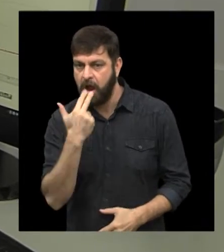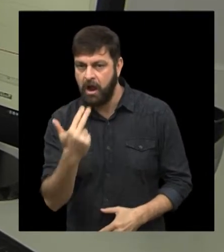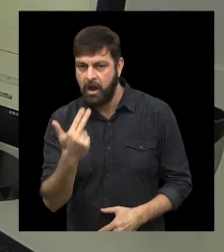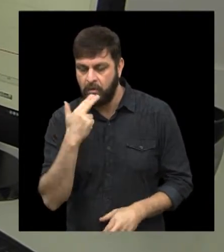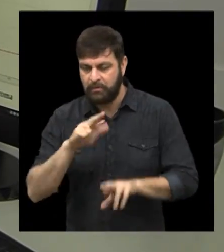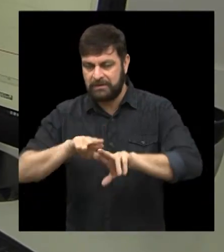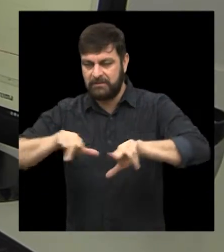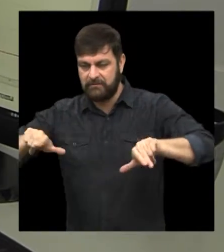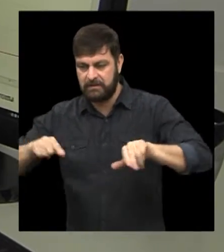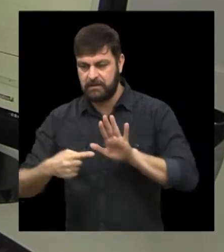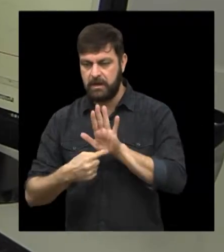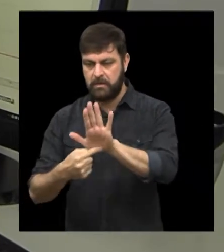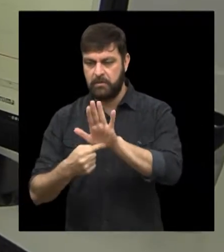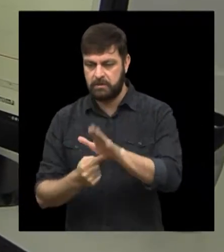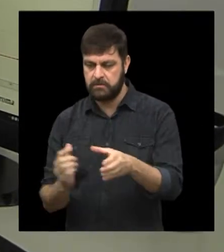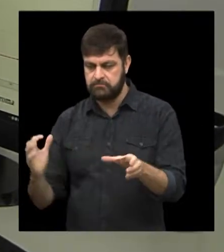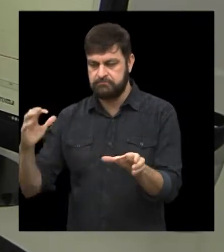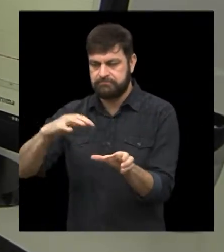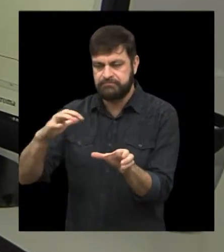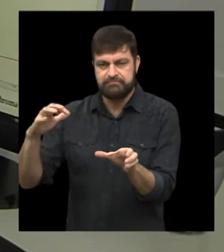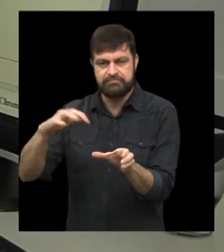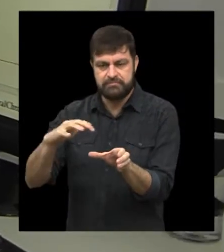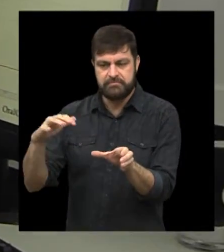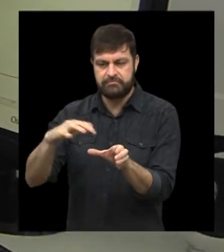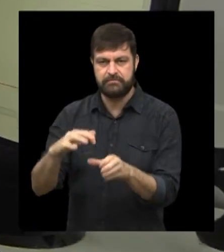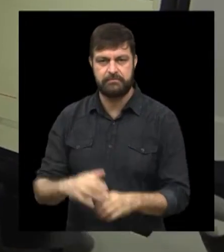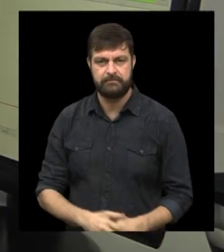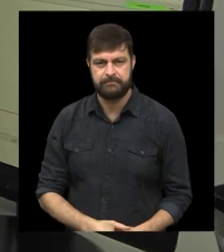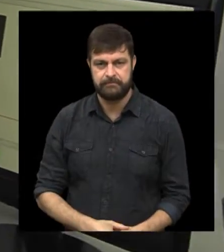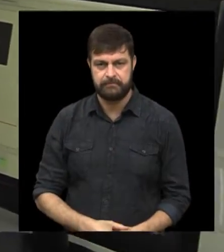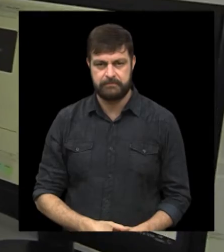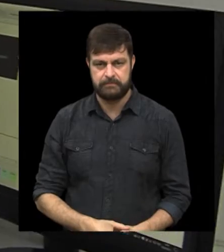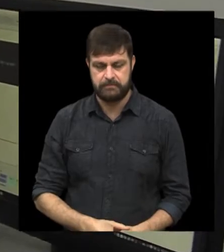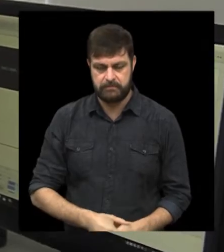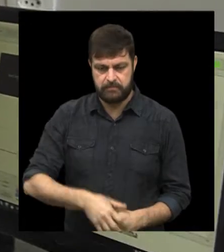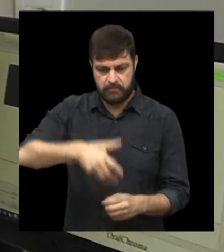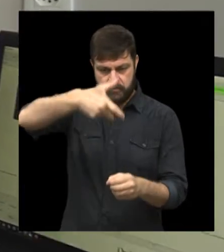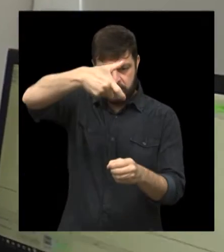onde ele vai estar recebendo os dados. Então aqui eu vou apertar,